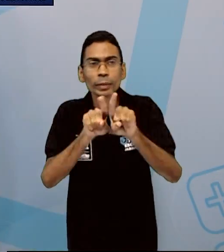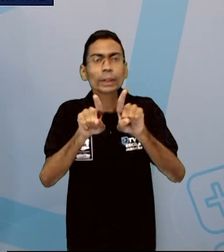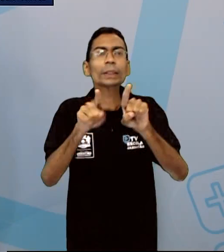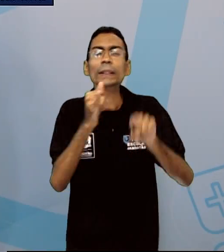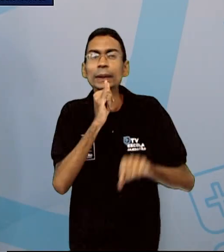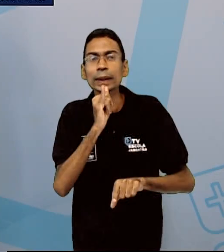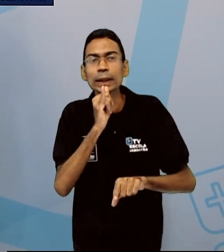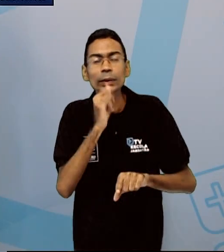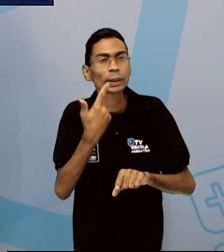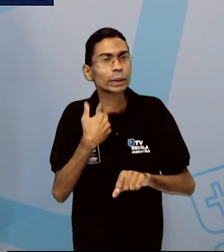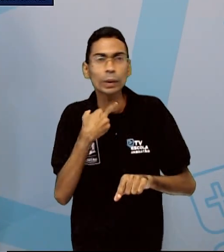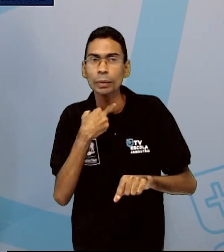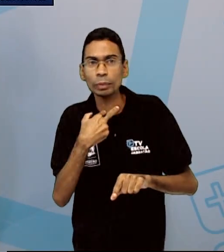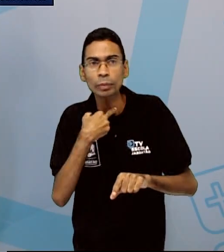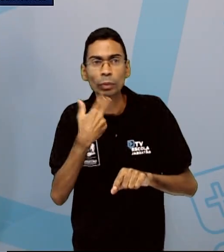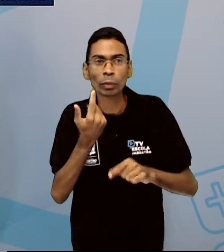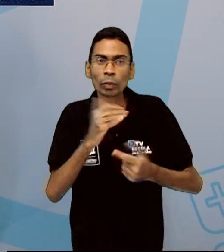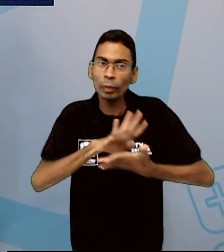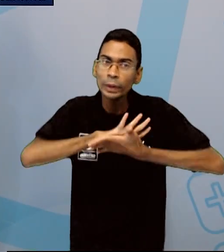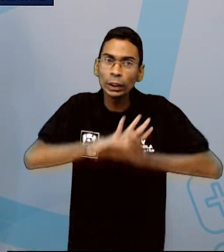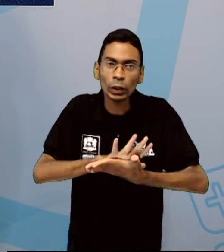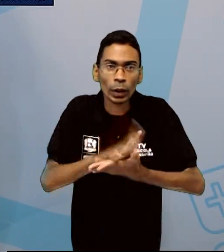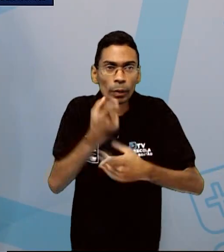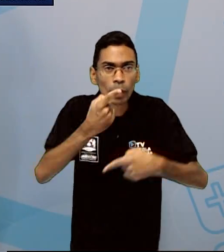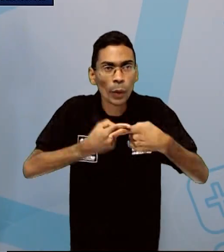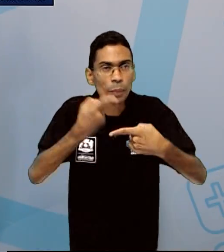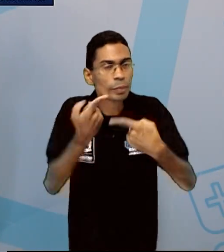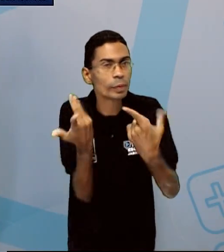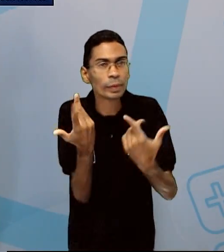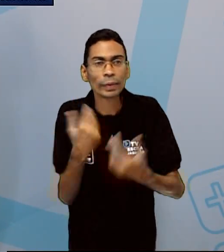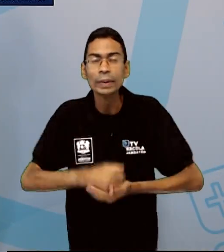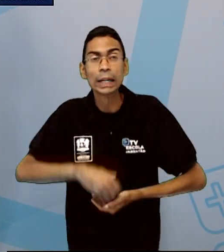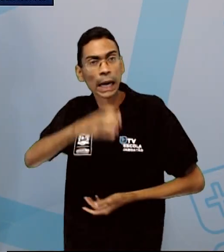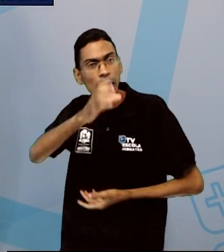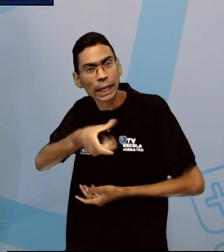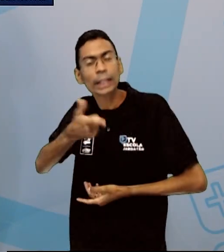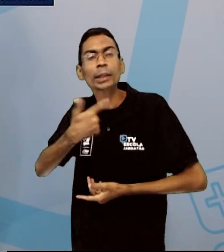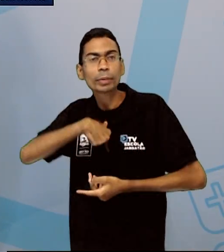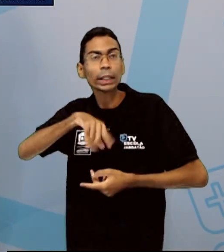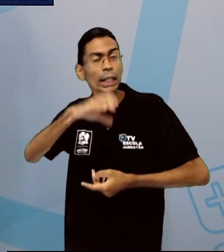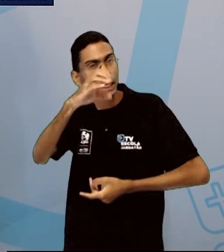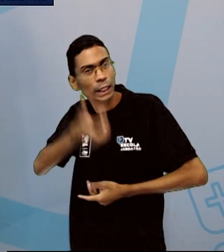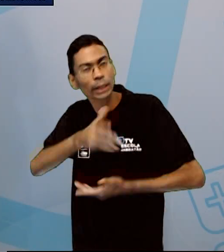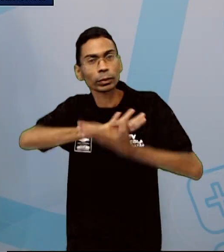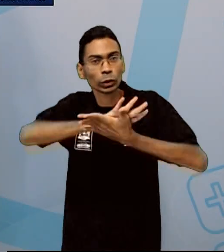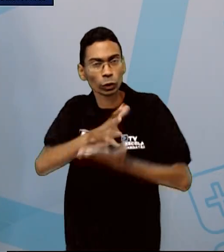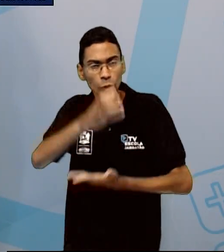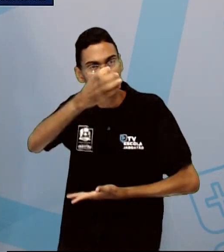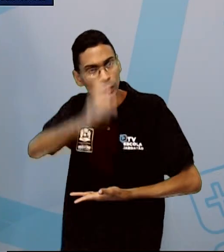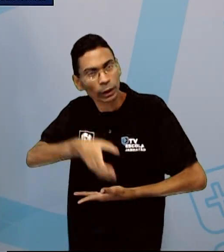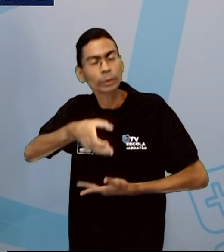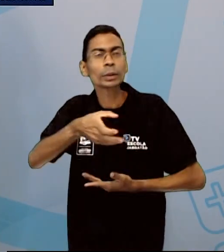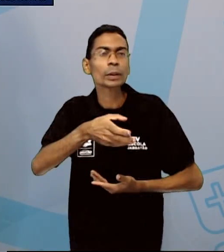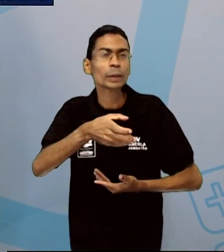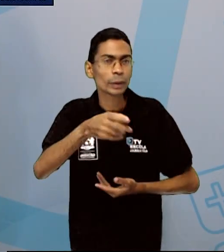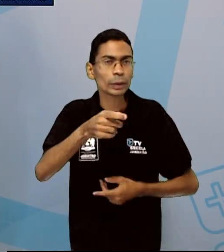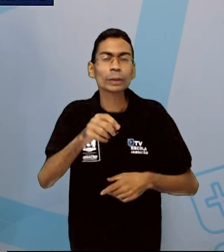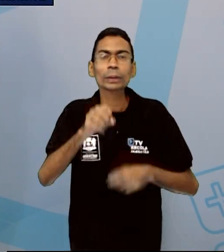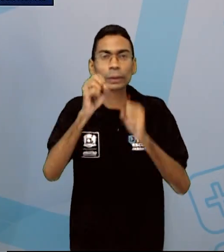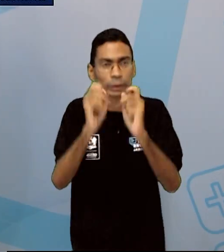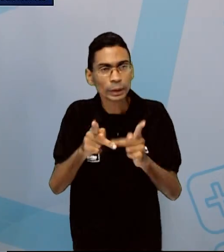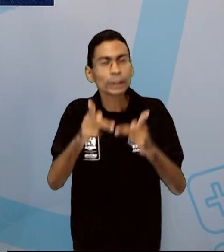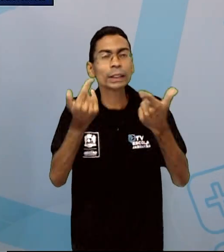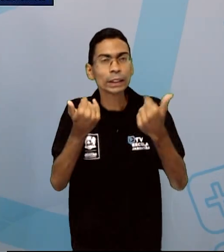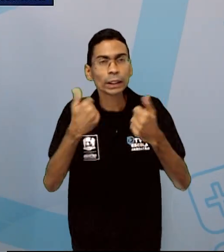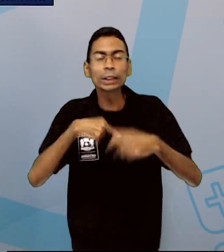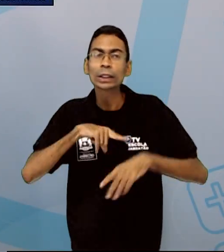por exemplo, você não pode danificar porque é crime danificar patrimônio público, crime. Então,